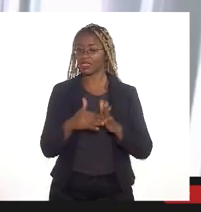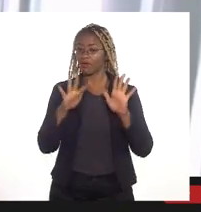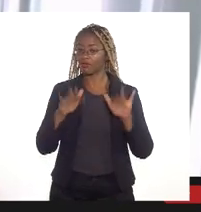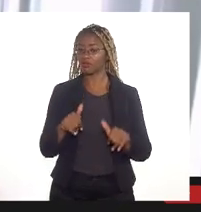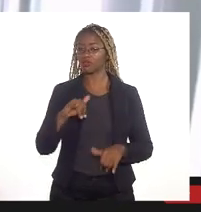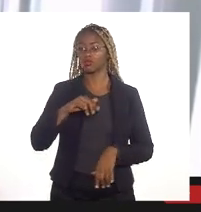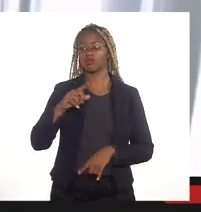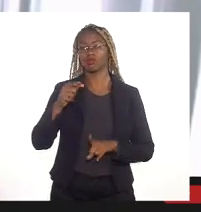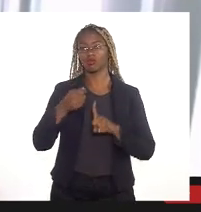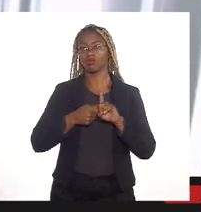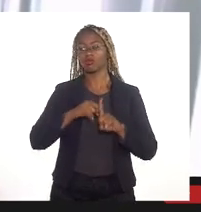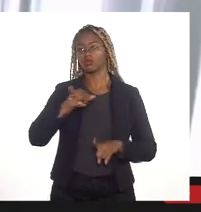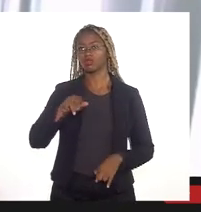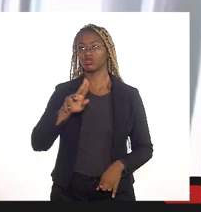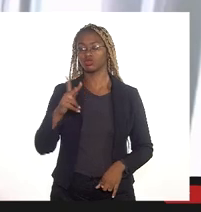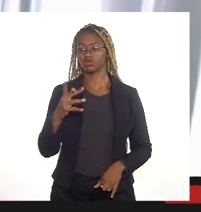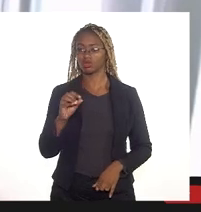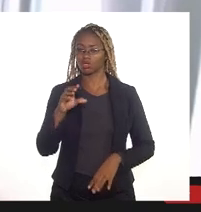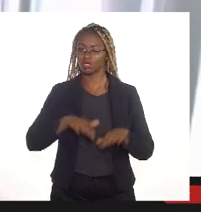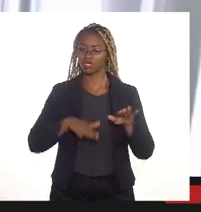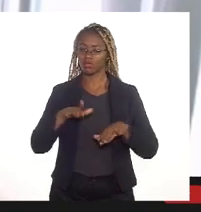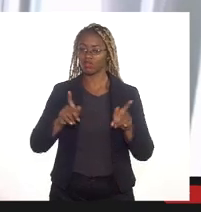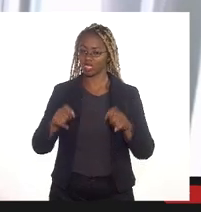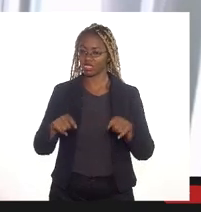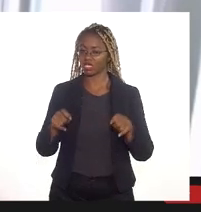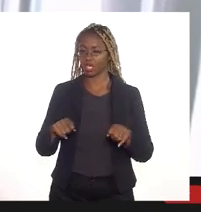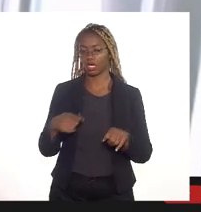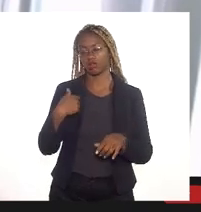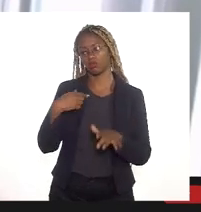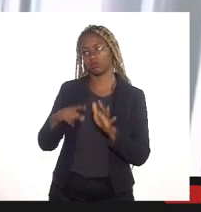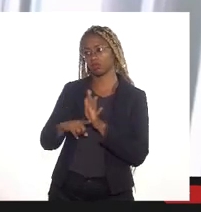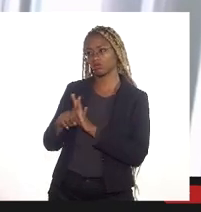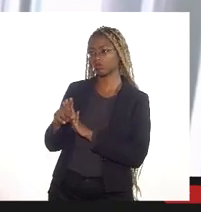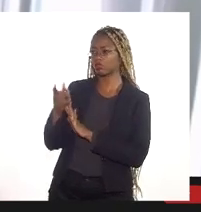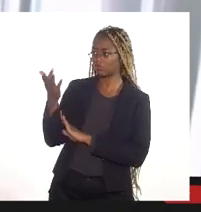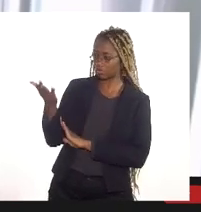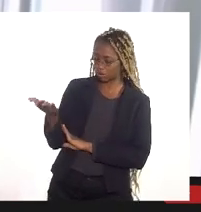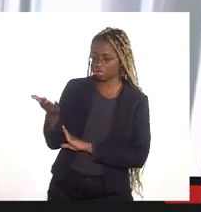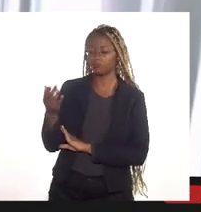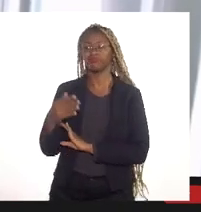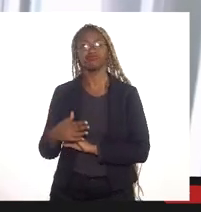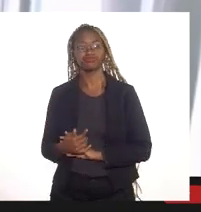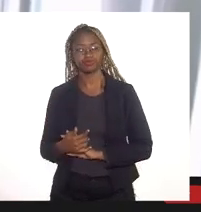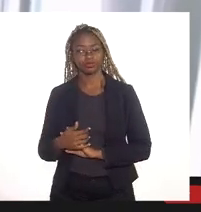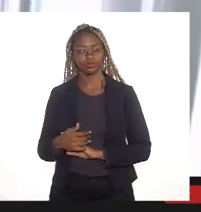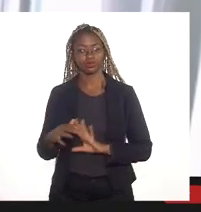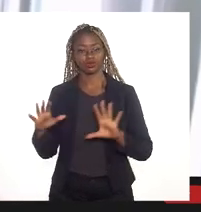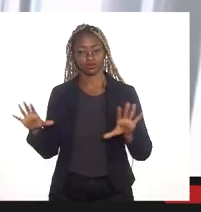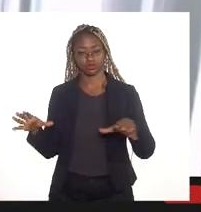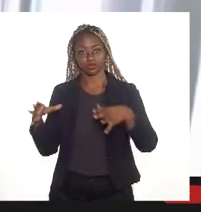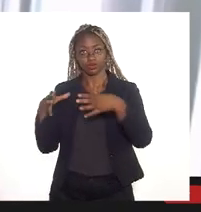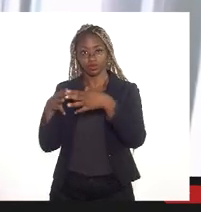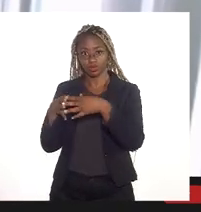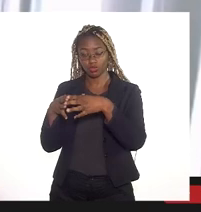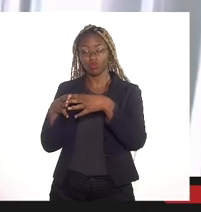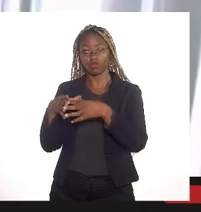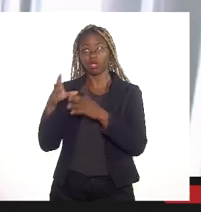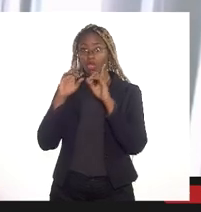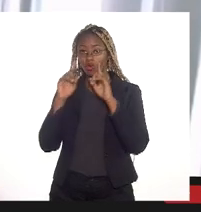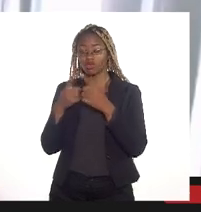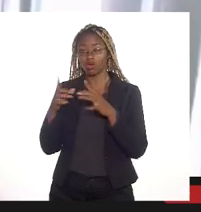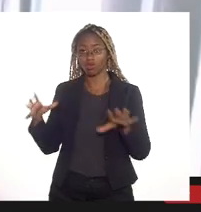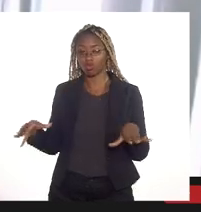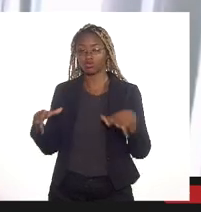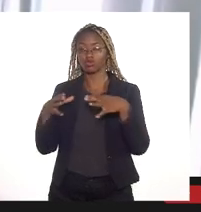junho. Quem sabe poderia ser, presidente Bernardo Santoro, consulto vossa senhoria, uma audiência conjunta da comissão e do conselho